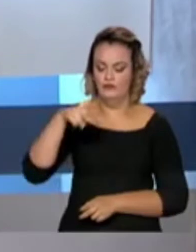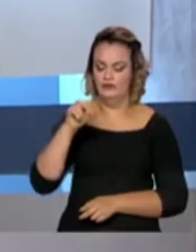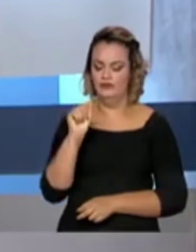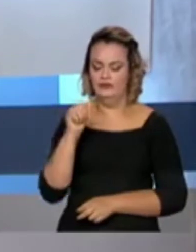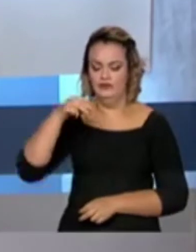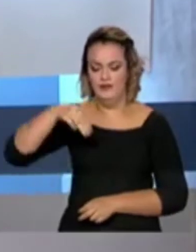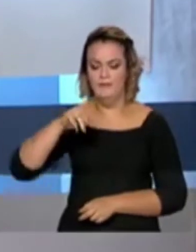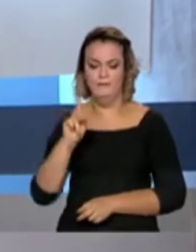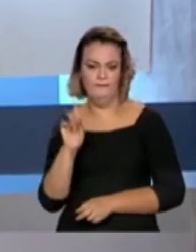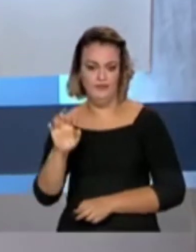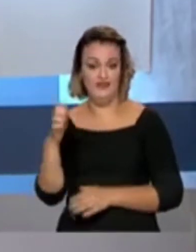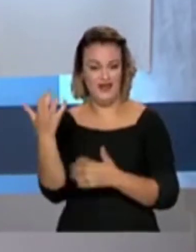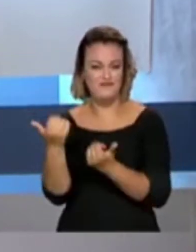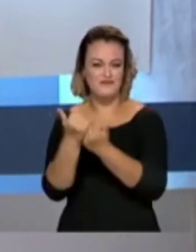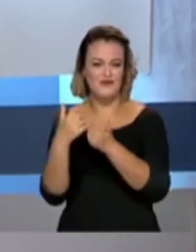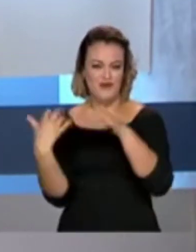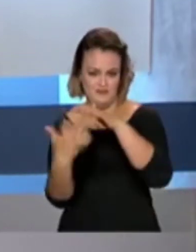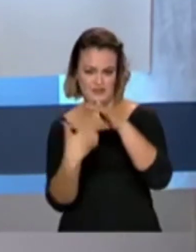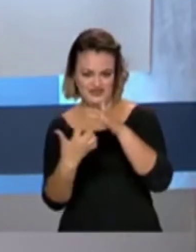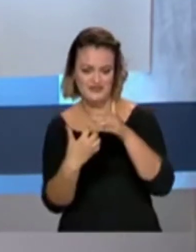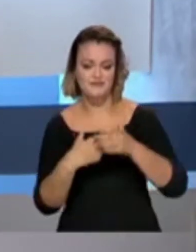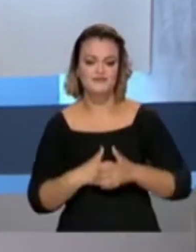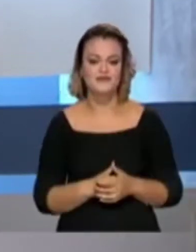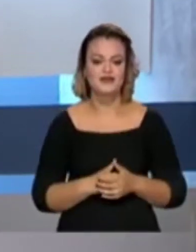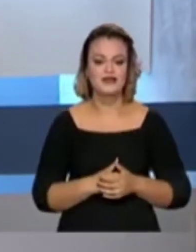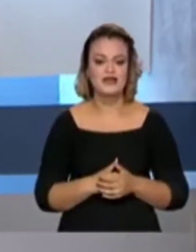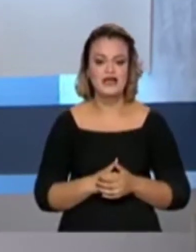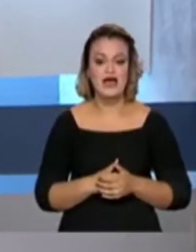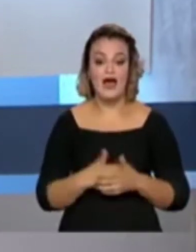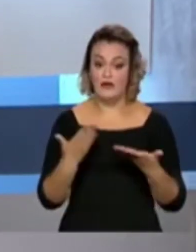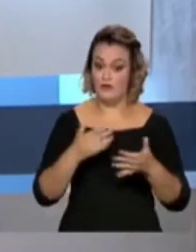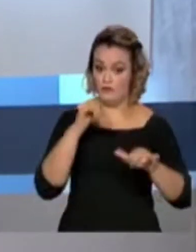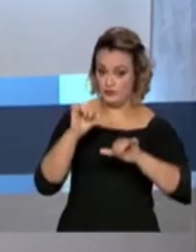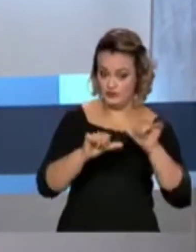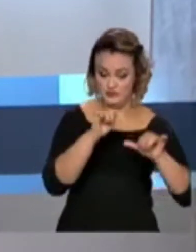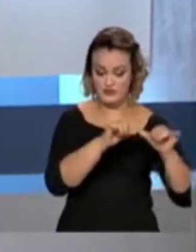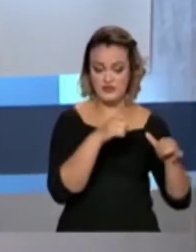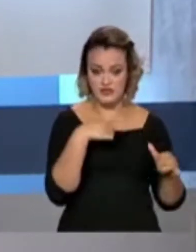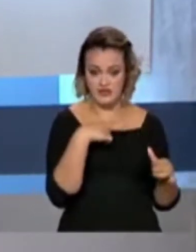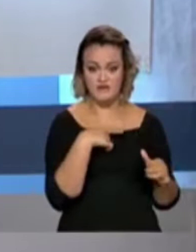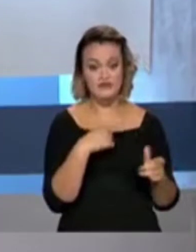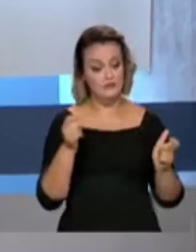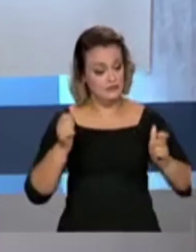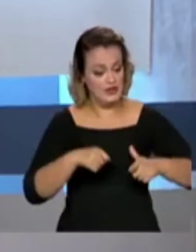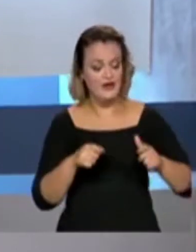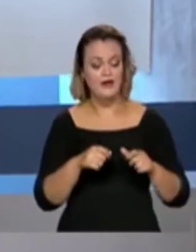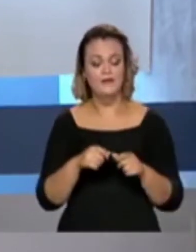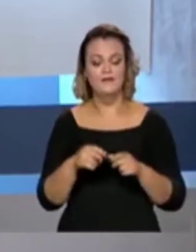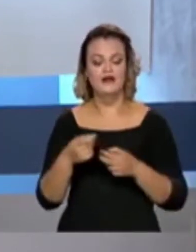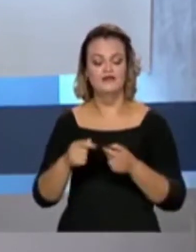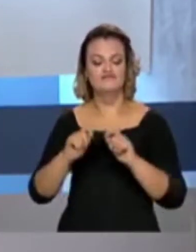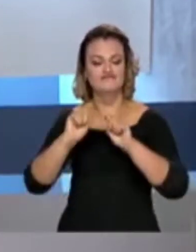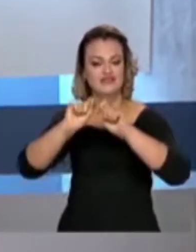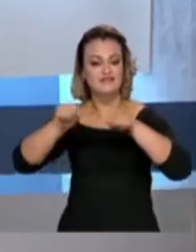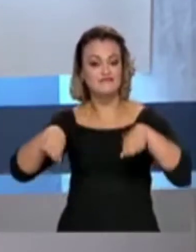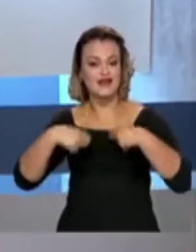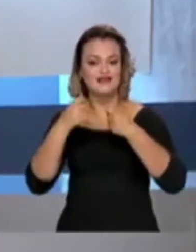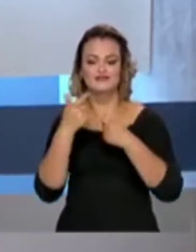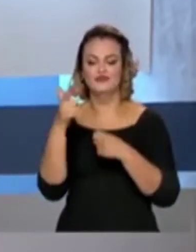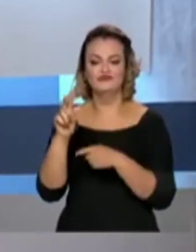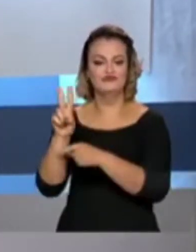Microempresas e Empresas de Pequeno Porte. Com as mudanças, serão permitidos novos empréstimos com recursos